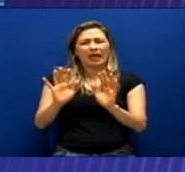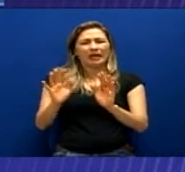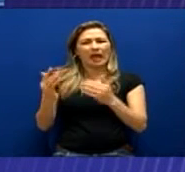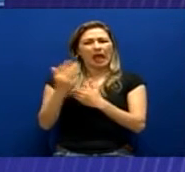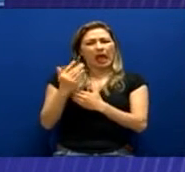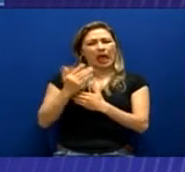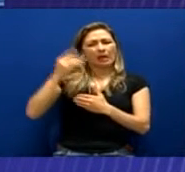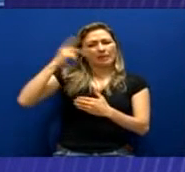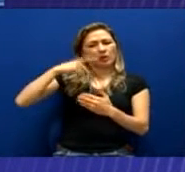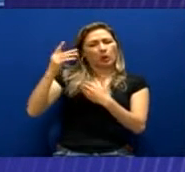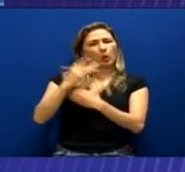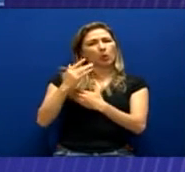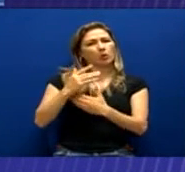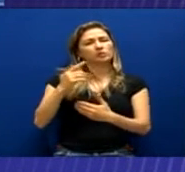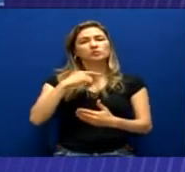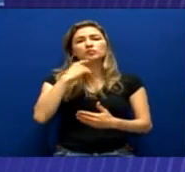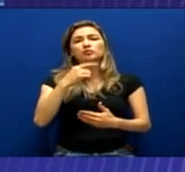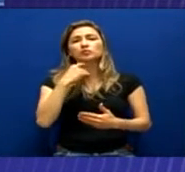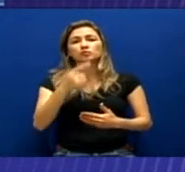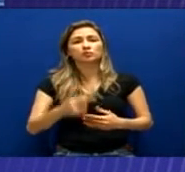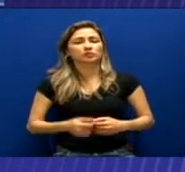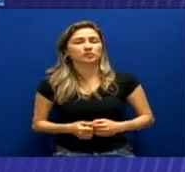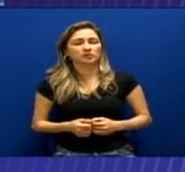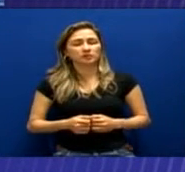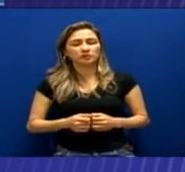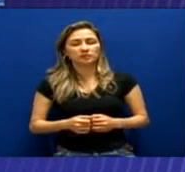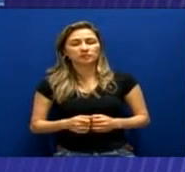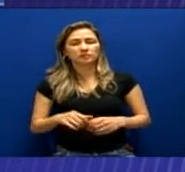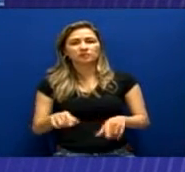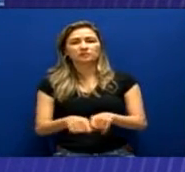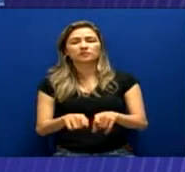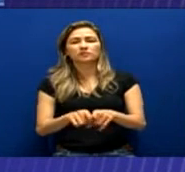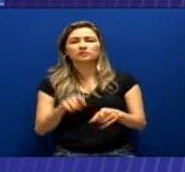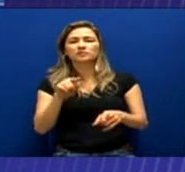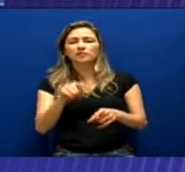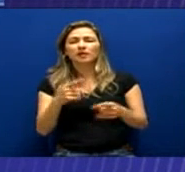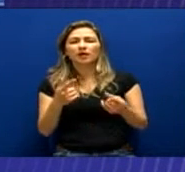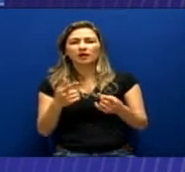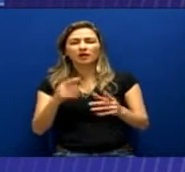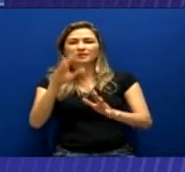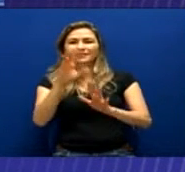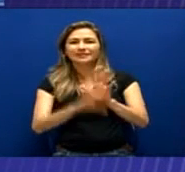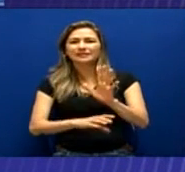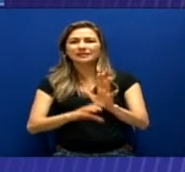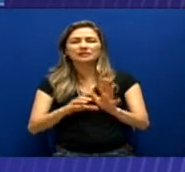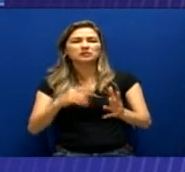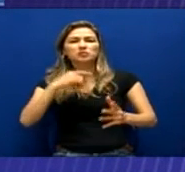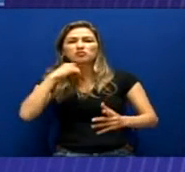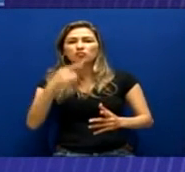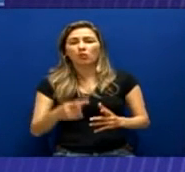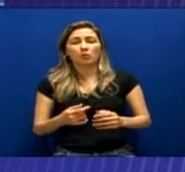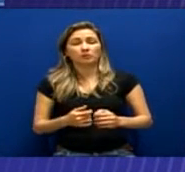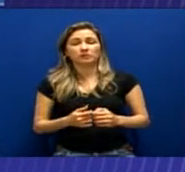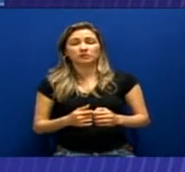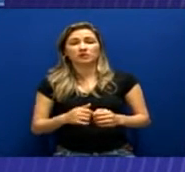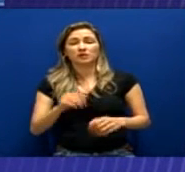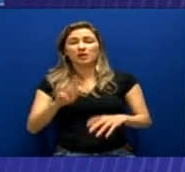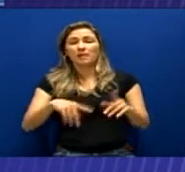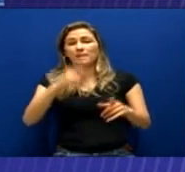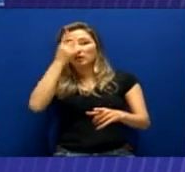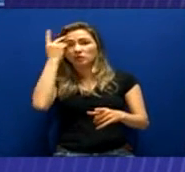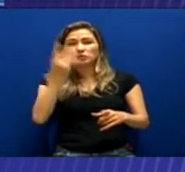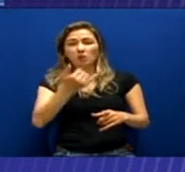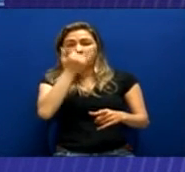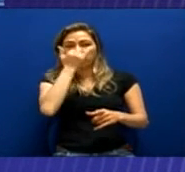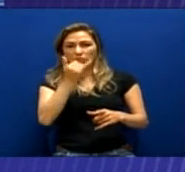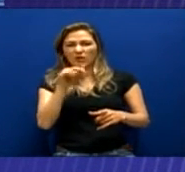risco para suas vidas morais e sociais, exercício de cidadania, pois não são criminosos, as vítimas não são